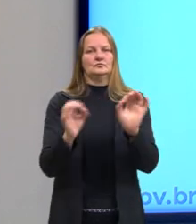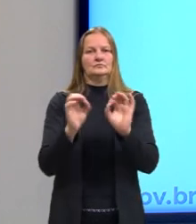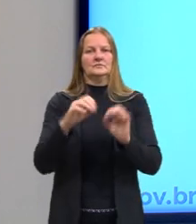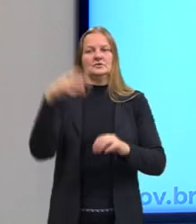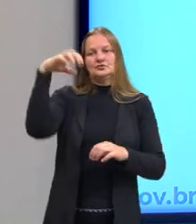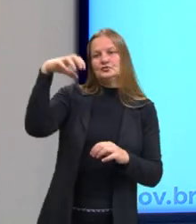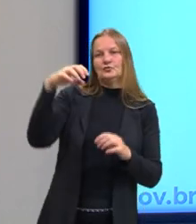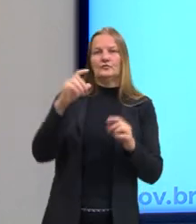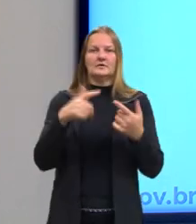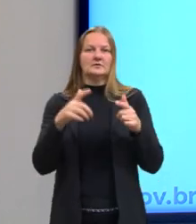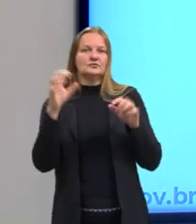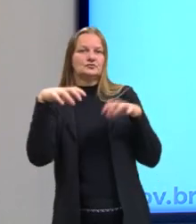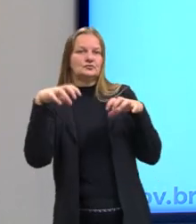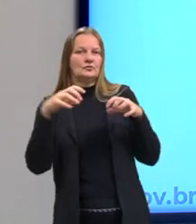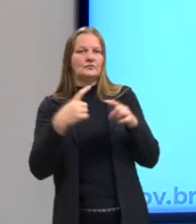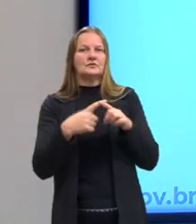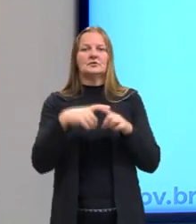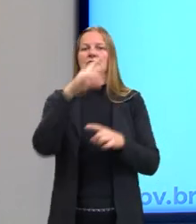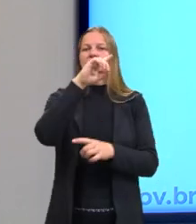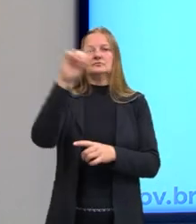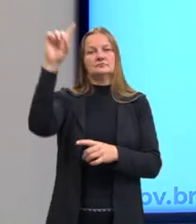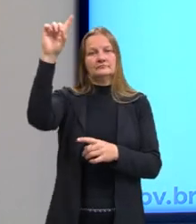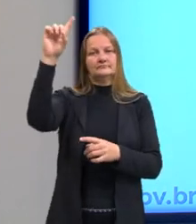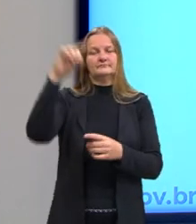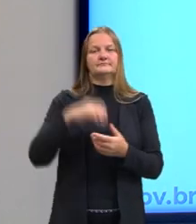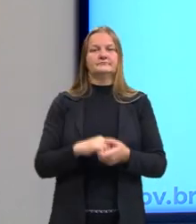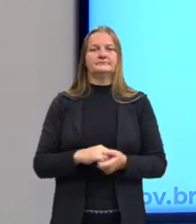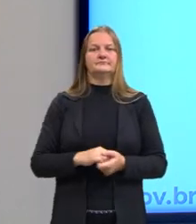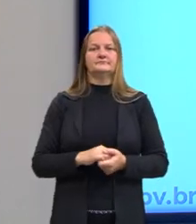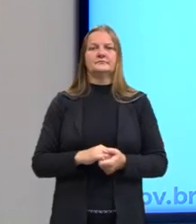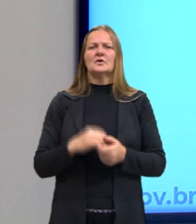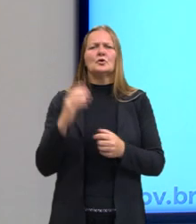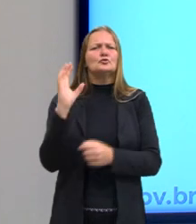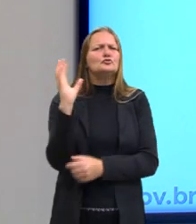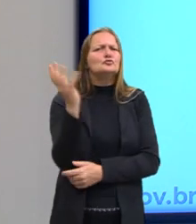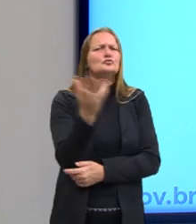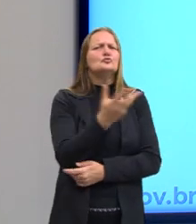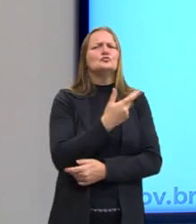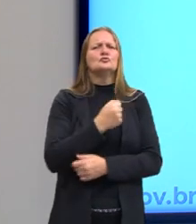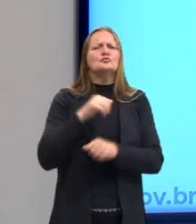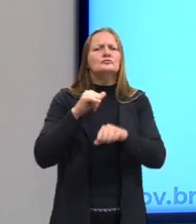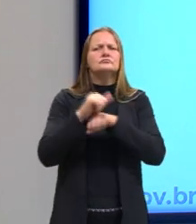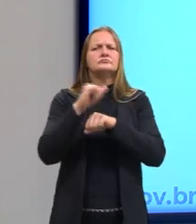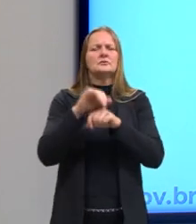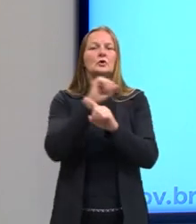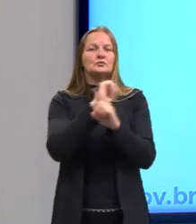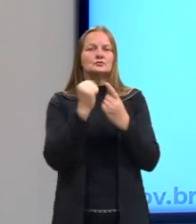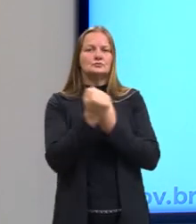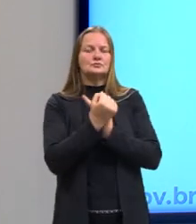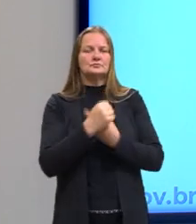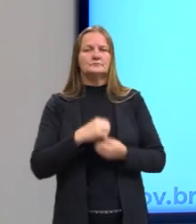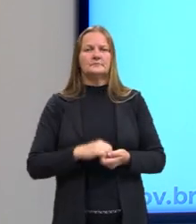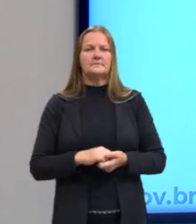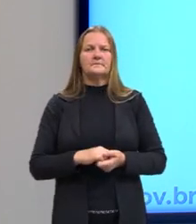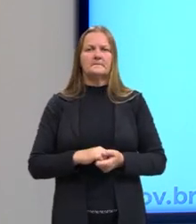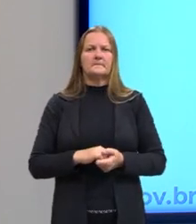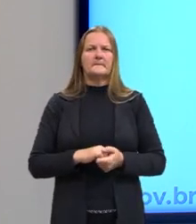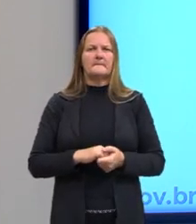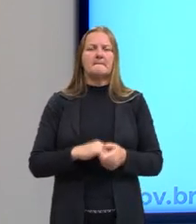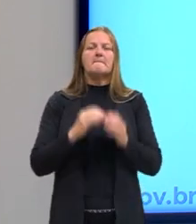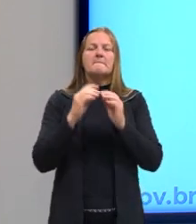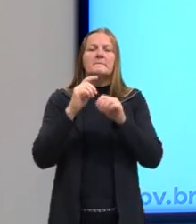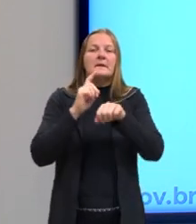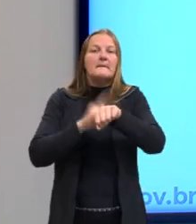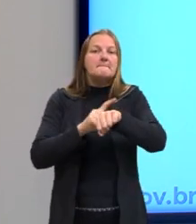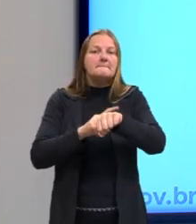chovia. Era o quê? Era Deus. Deus que determinava tudo o que acontecia para essa sociedade. Então, gente tem ali um momento da